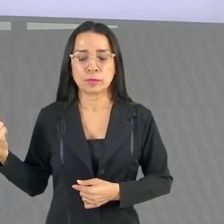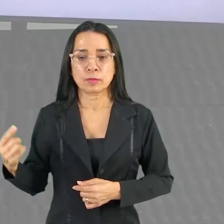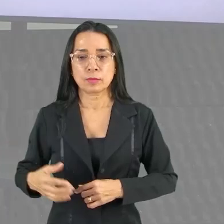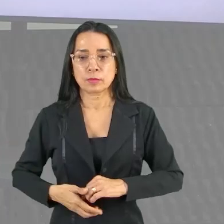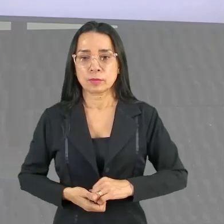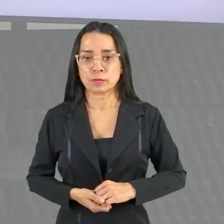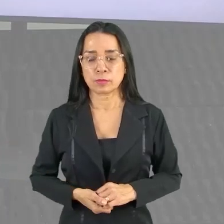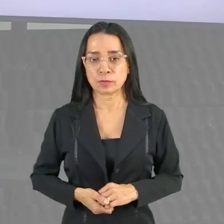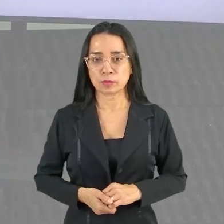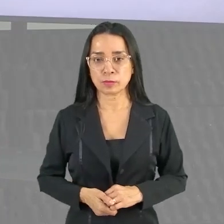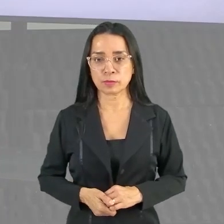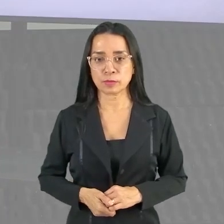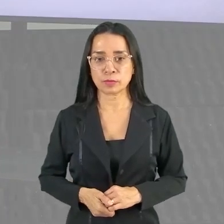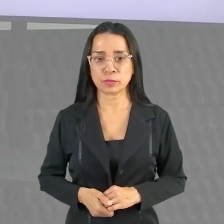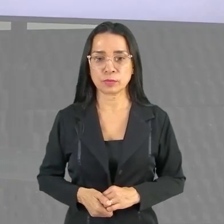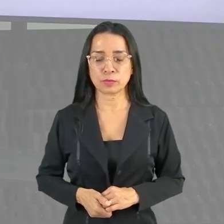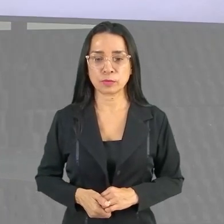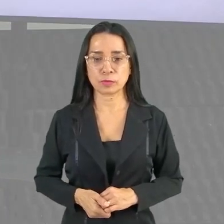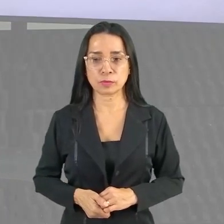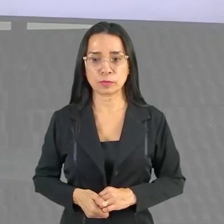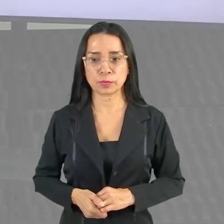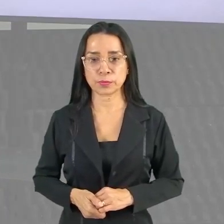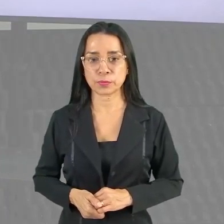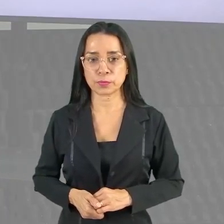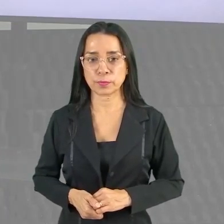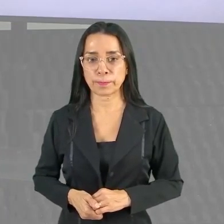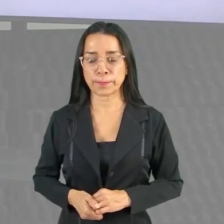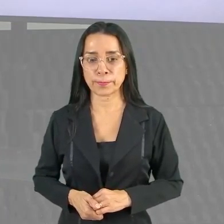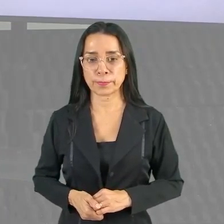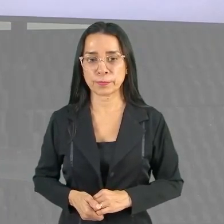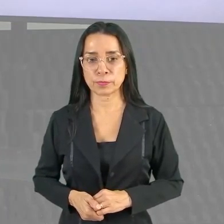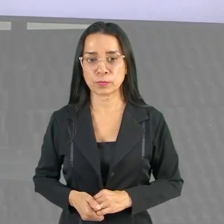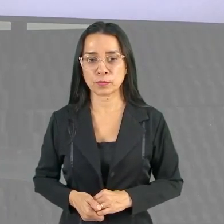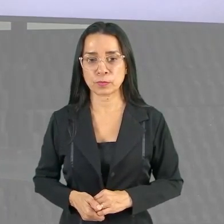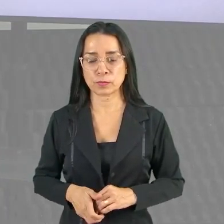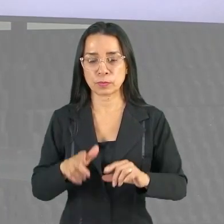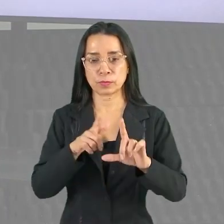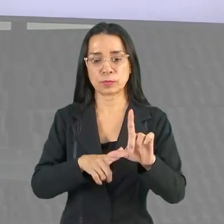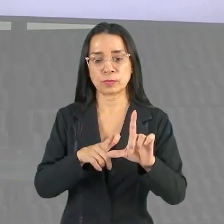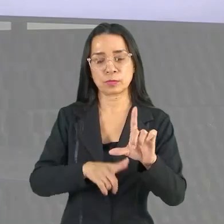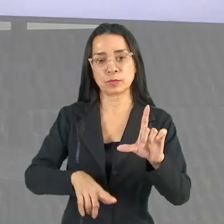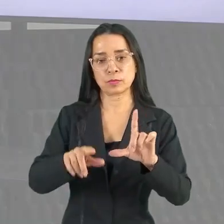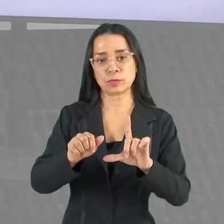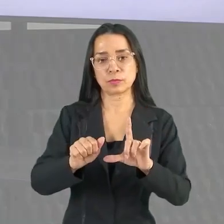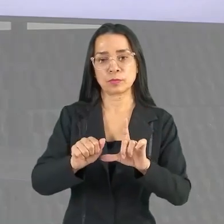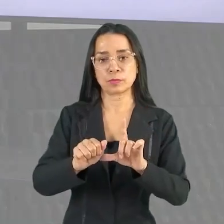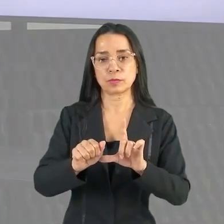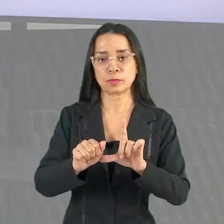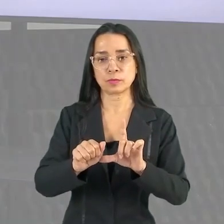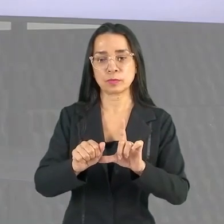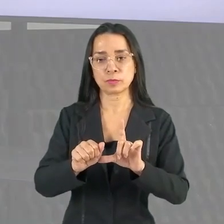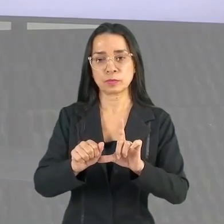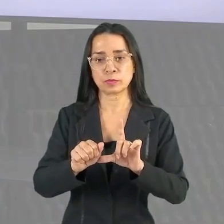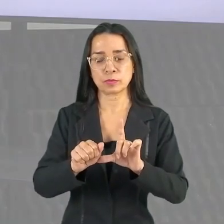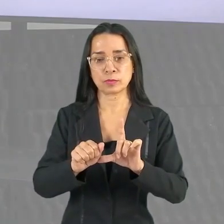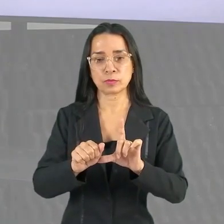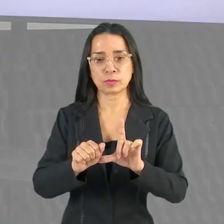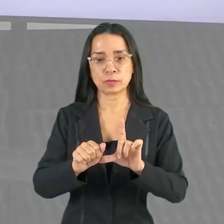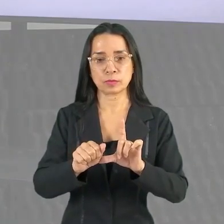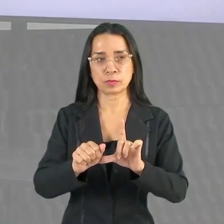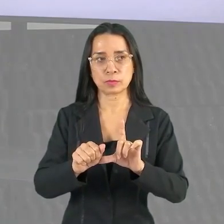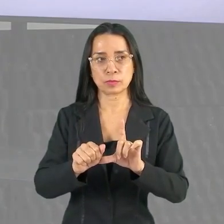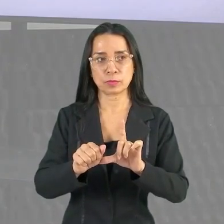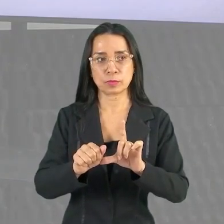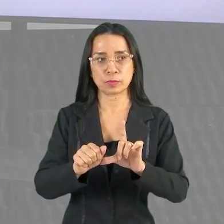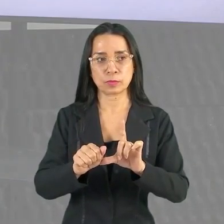a relação entre saúde e estilo de vida, letra A, constrói a ideia de que a mudança individual